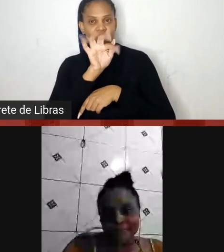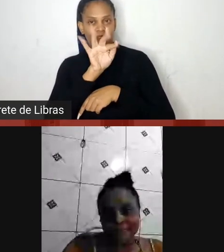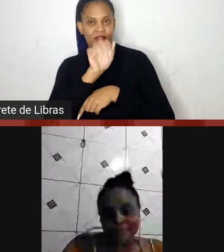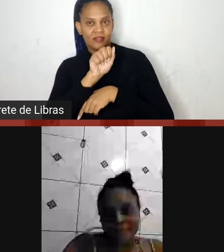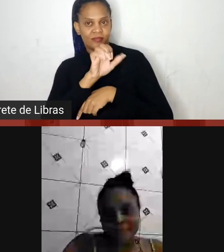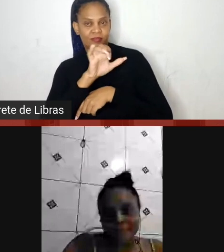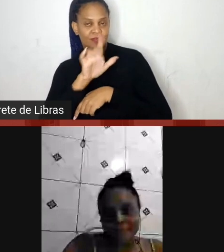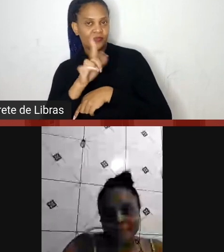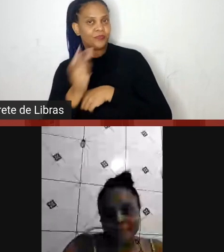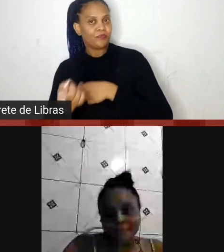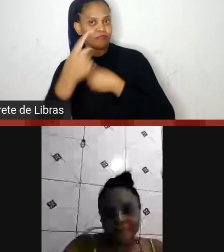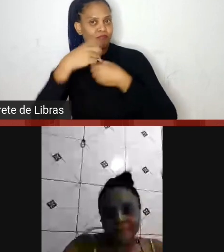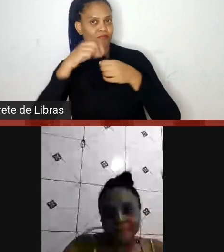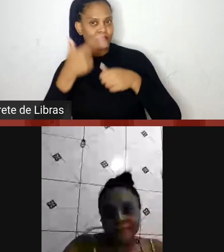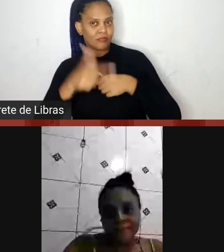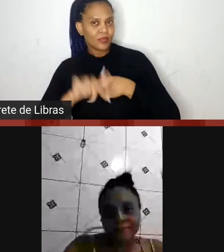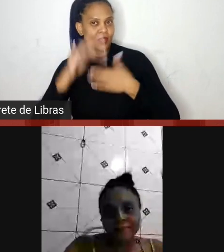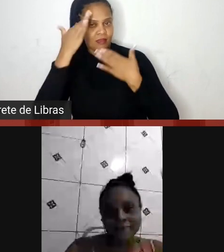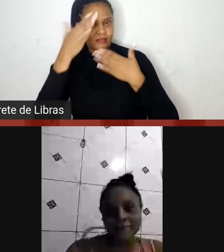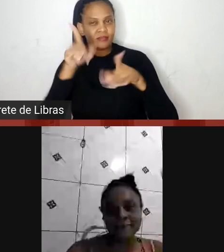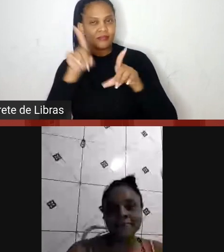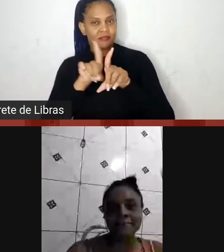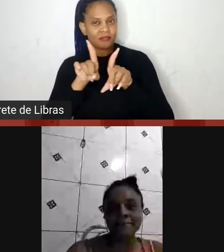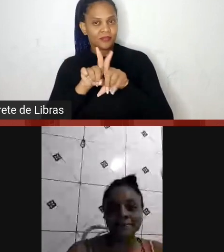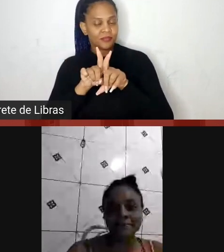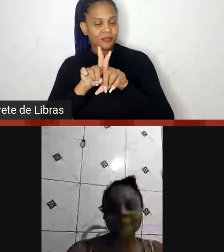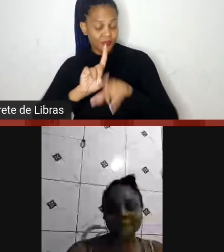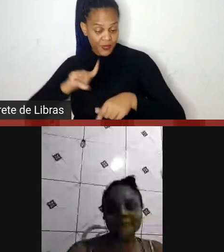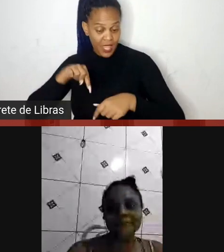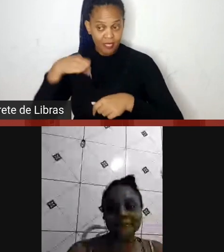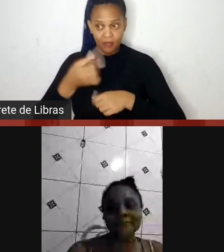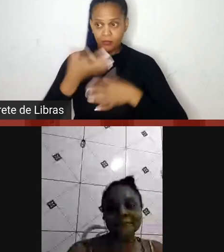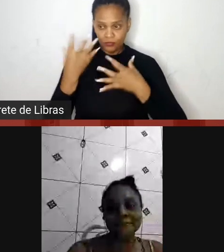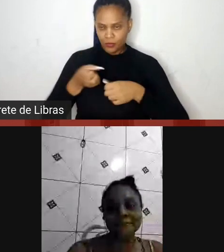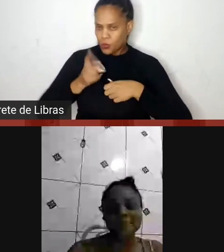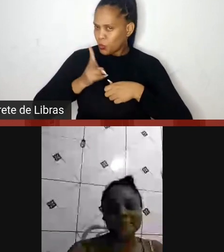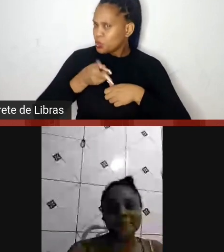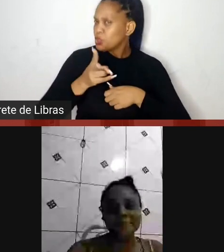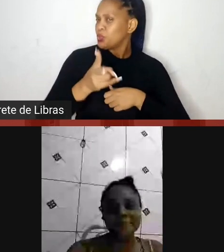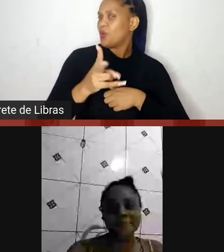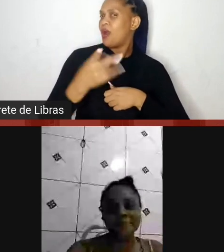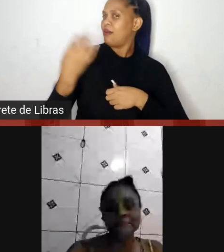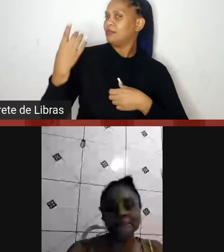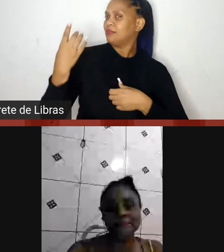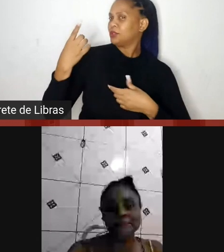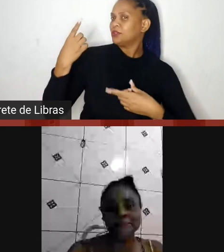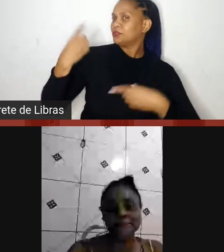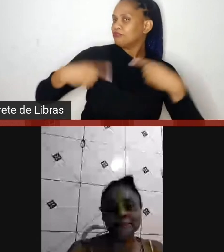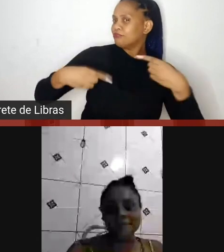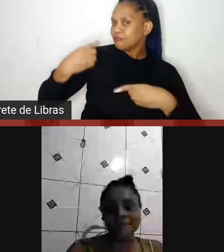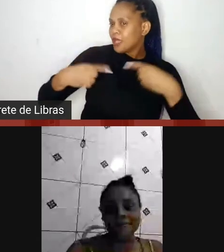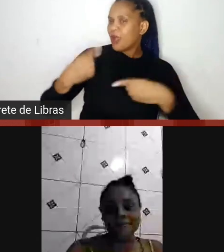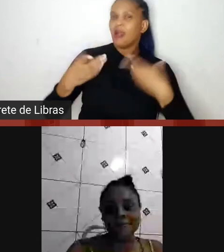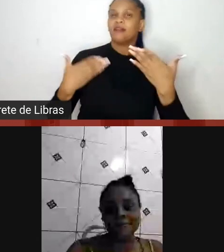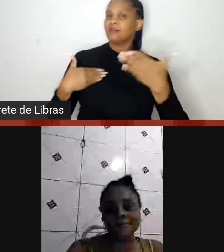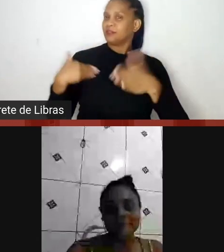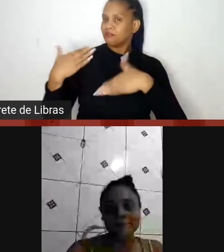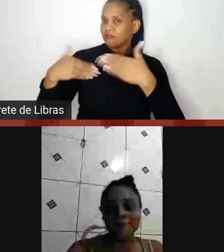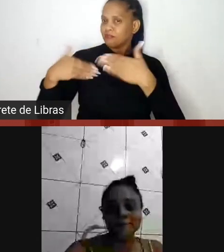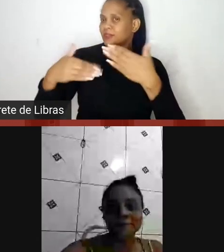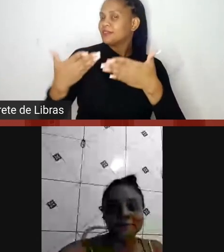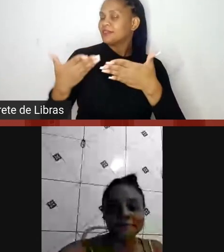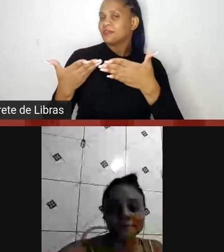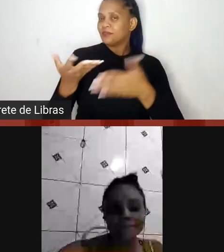agradecer já a presença, depois eu acho que a gente continua um pouco esse diálogo, Fernanda, nesse processo, e queria passar para o Rafael,